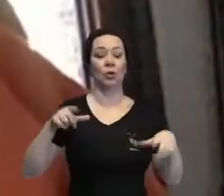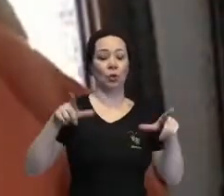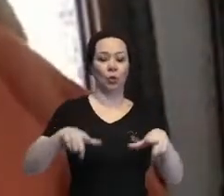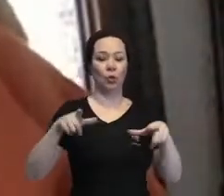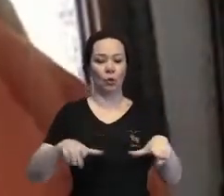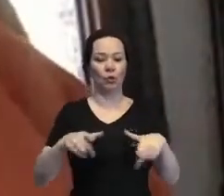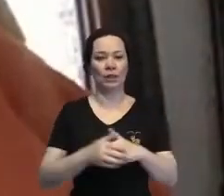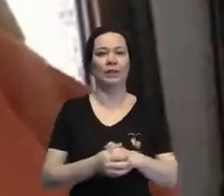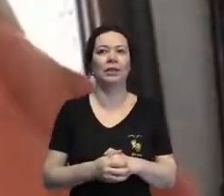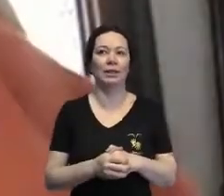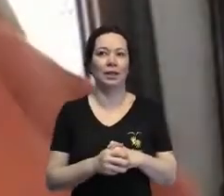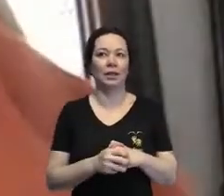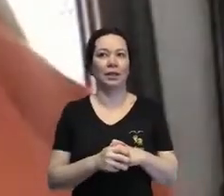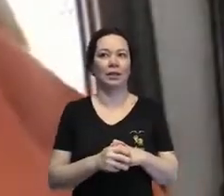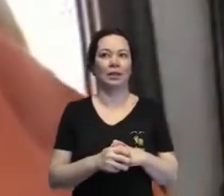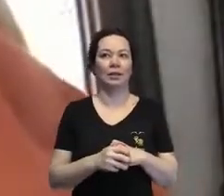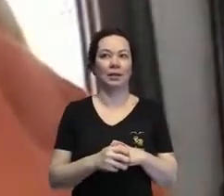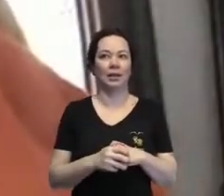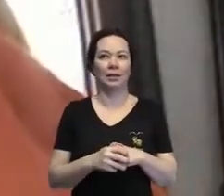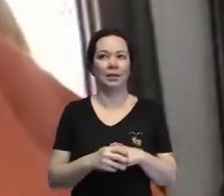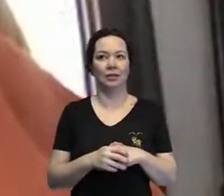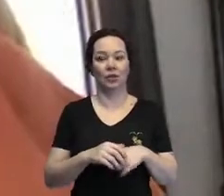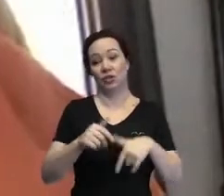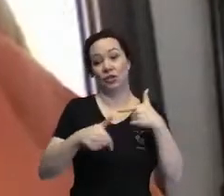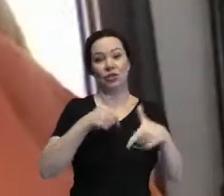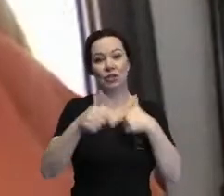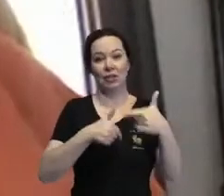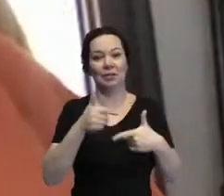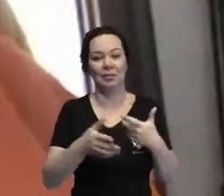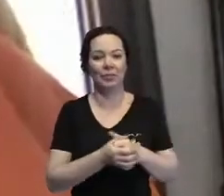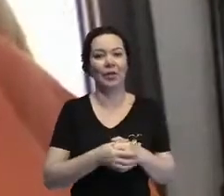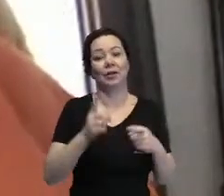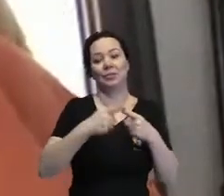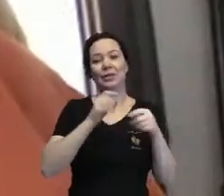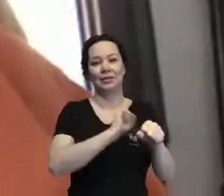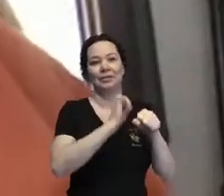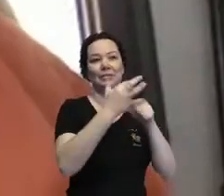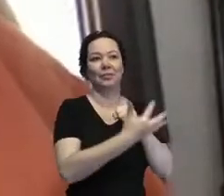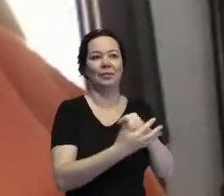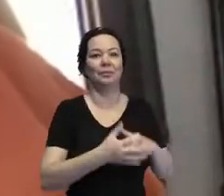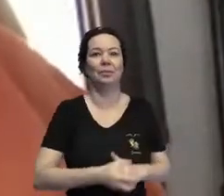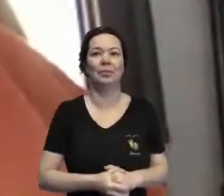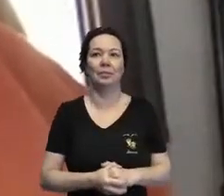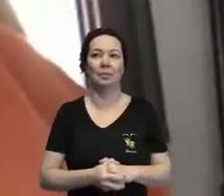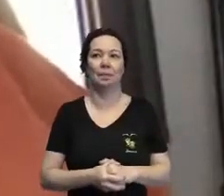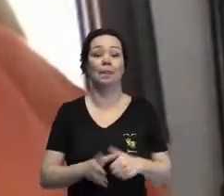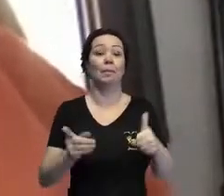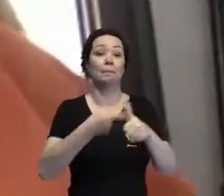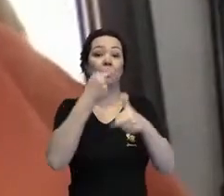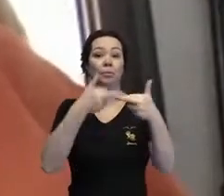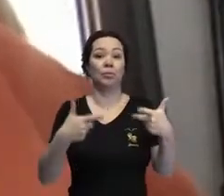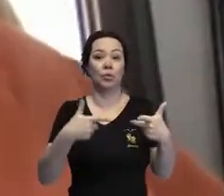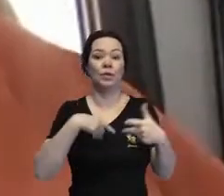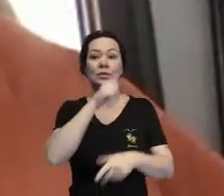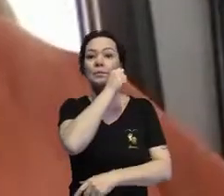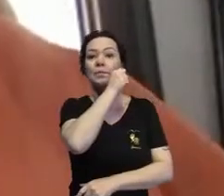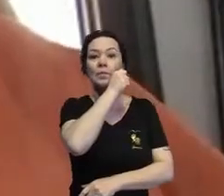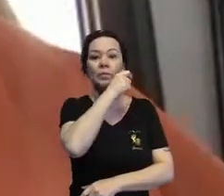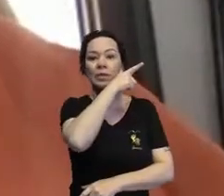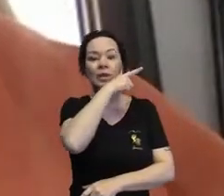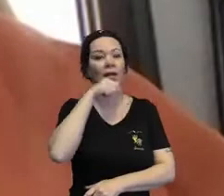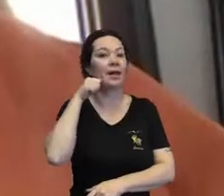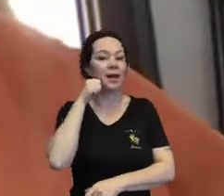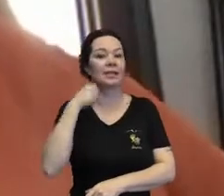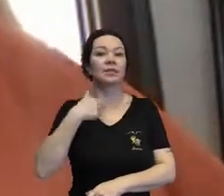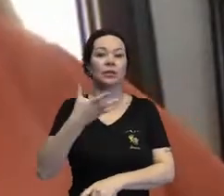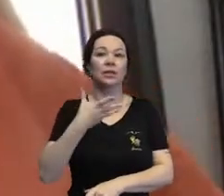mais recente aí, de pandemia, que não é tão recente. Bom, em primeiro lugar, Alex, eu queria lembrar,